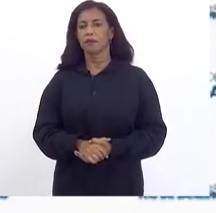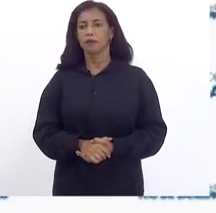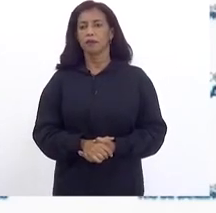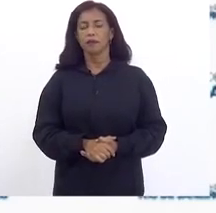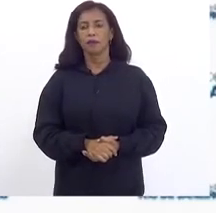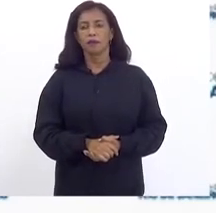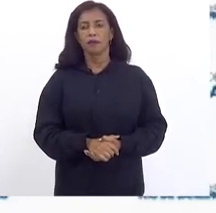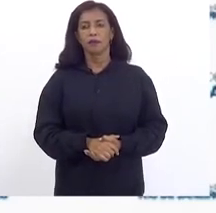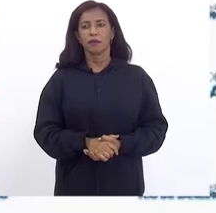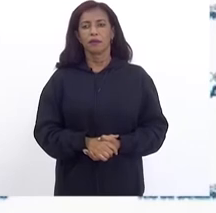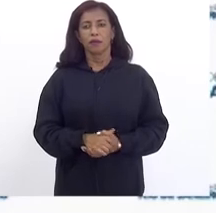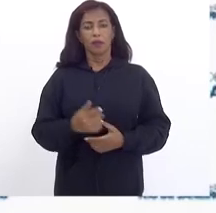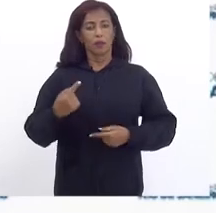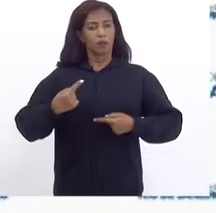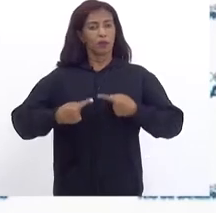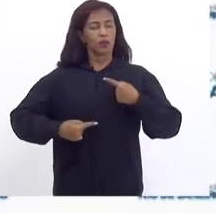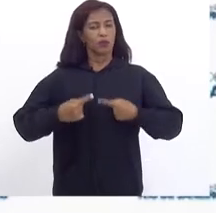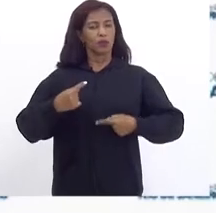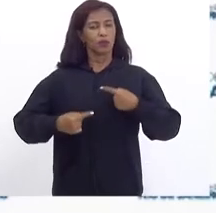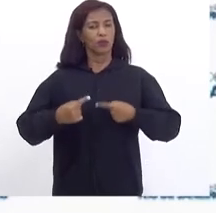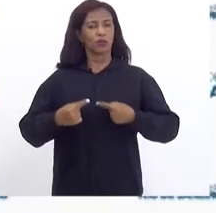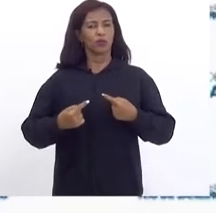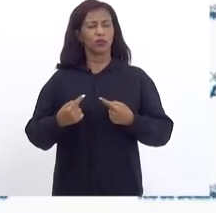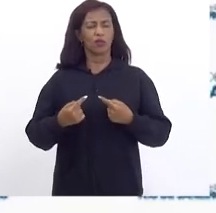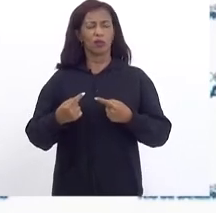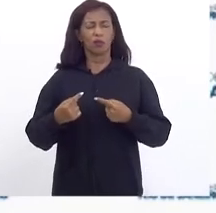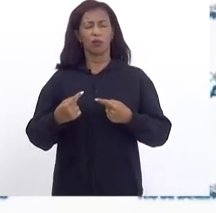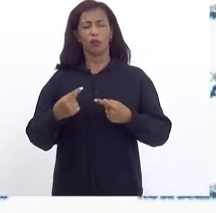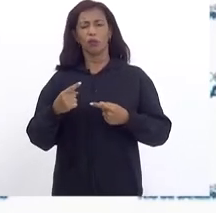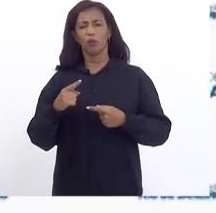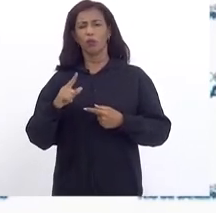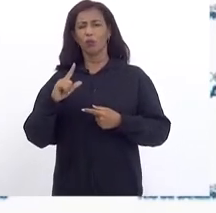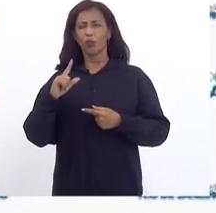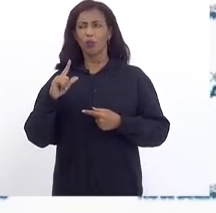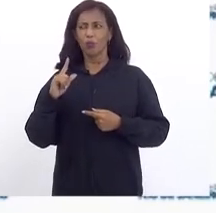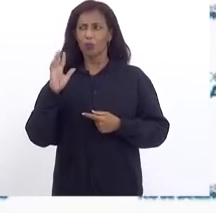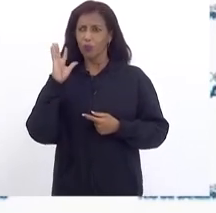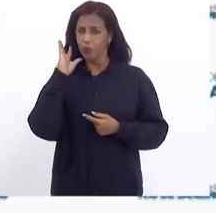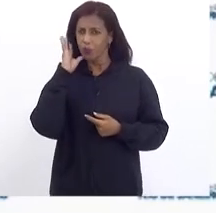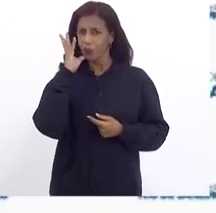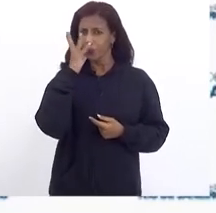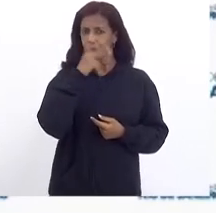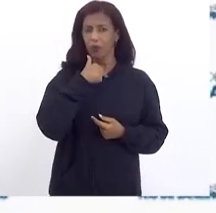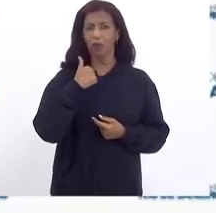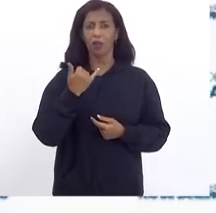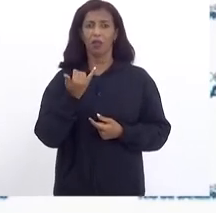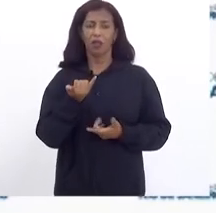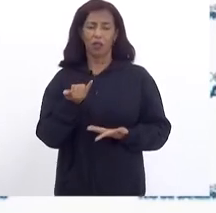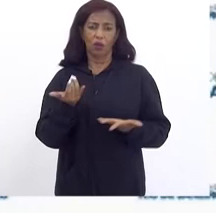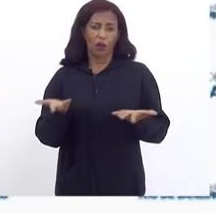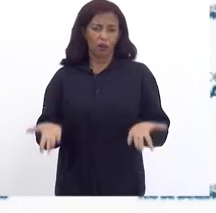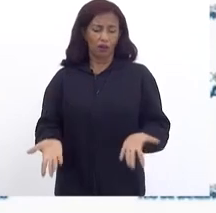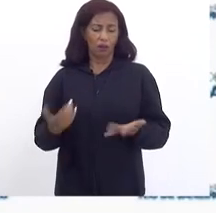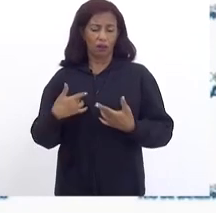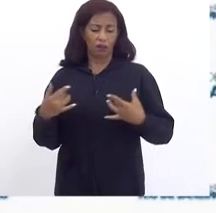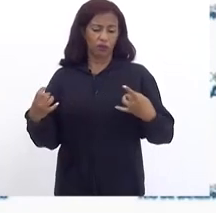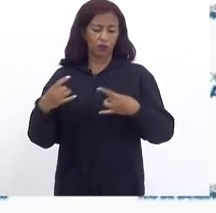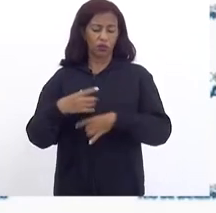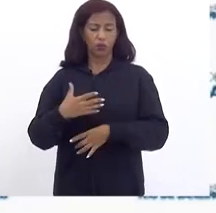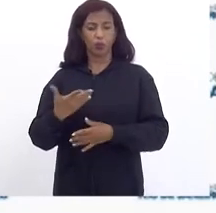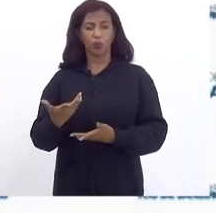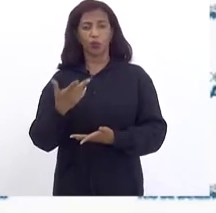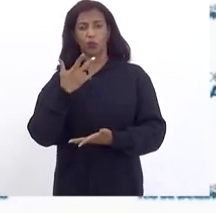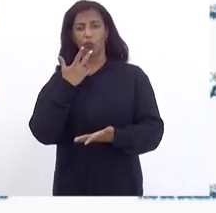Essa é uma Discussão Muito Longa Deputado Anderson Eu até Me disponho Quando Vossa